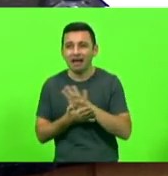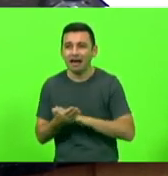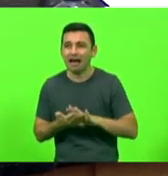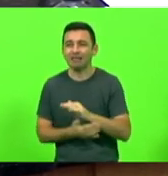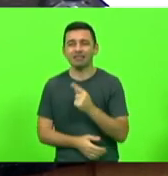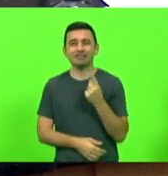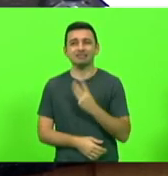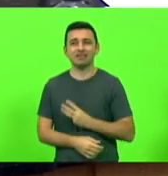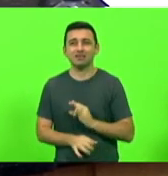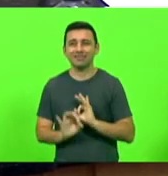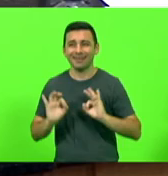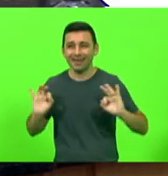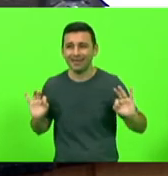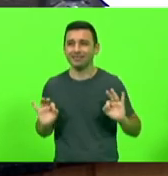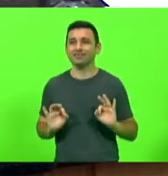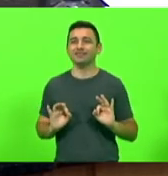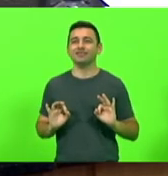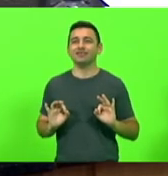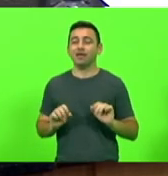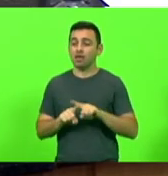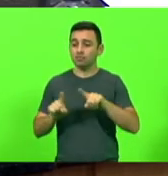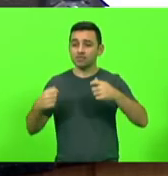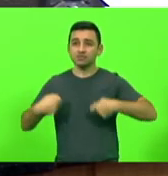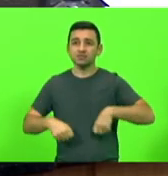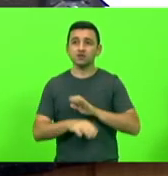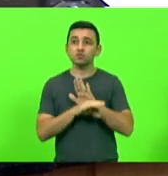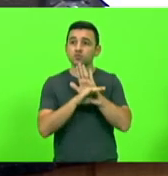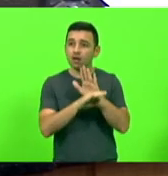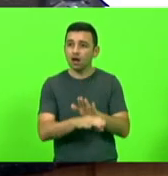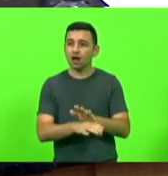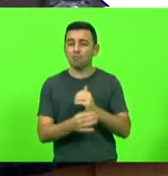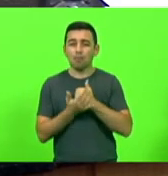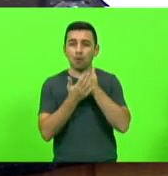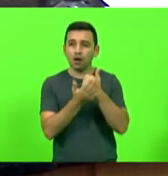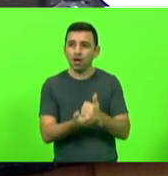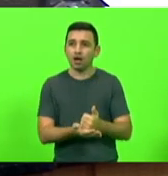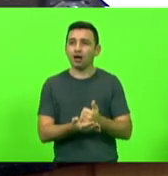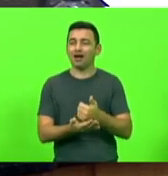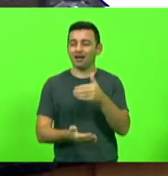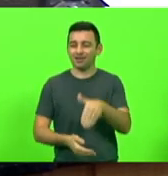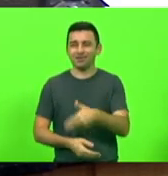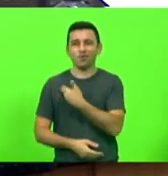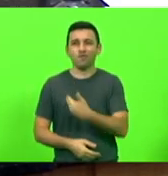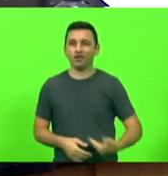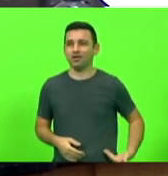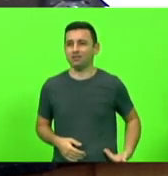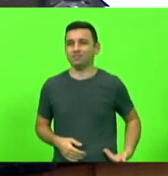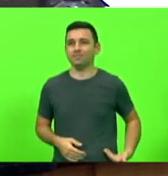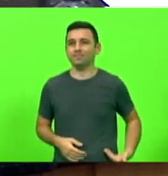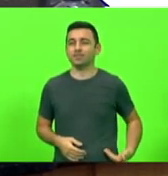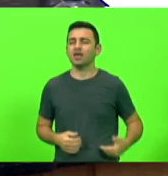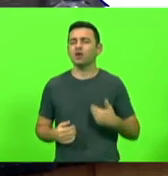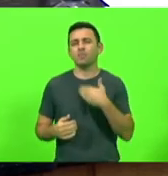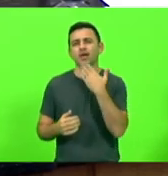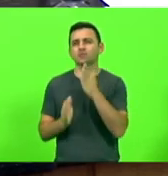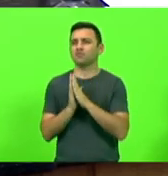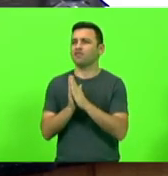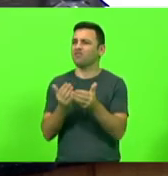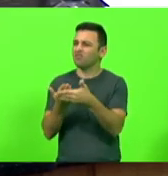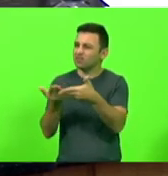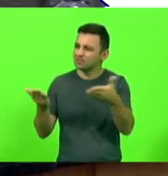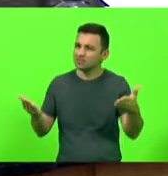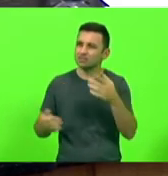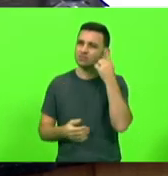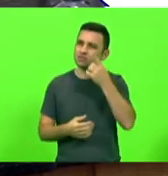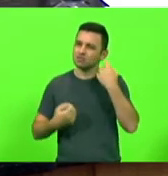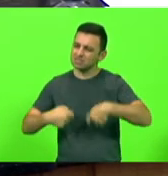terceiro e tem que sustentar esse Estado pesado, portanto, faça um apelo aqui aos deputados, se sensibilizem